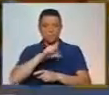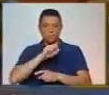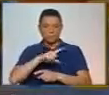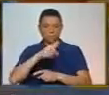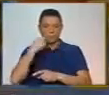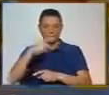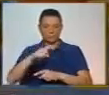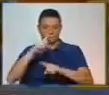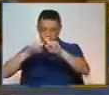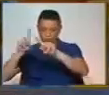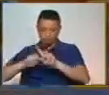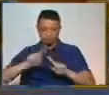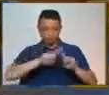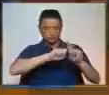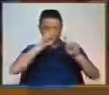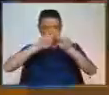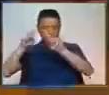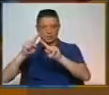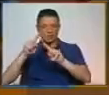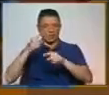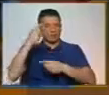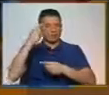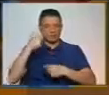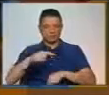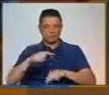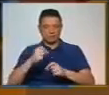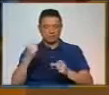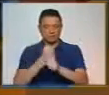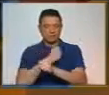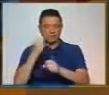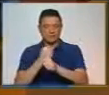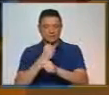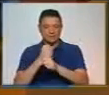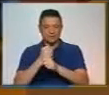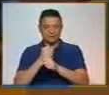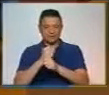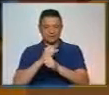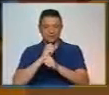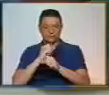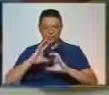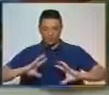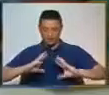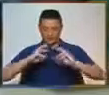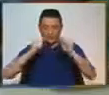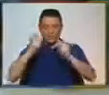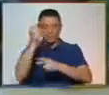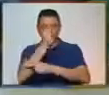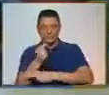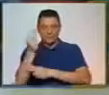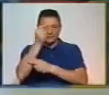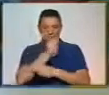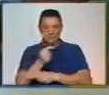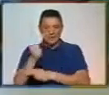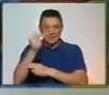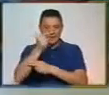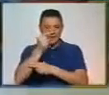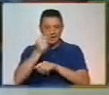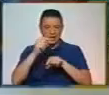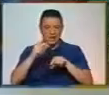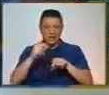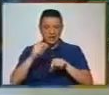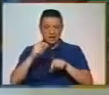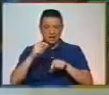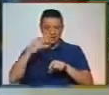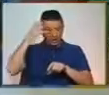variadas situações, desde um serviço que foi desenvolvido por um designer que é